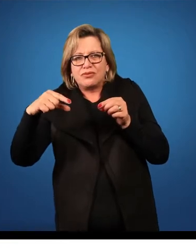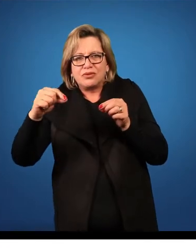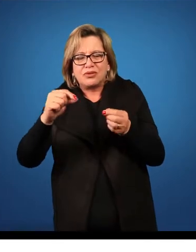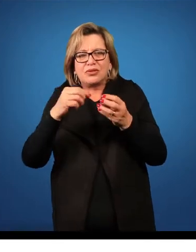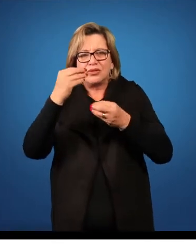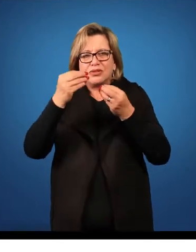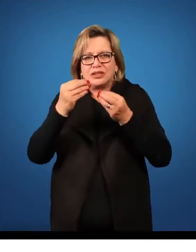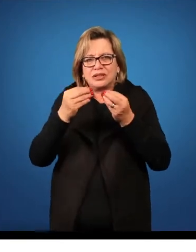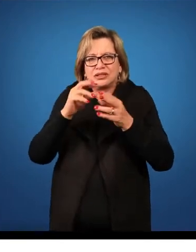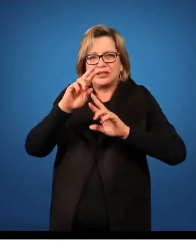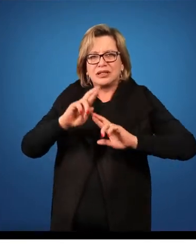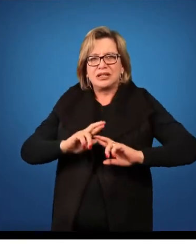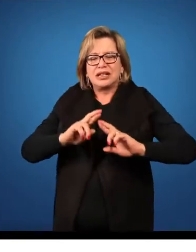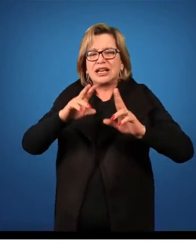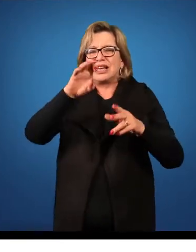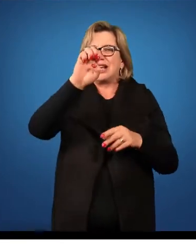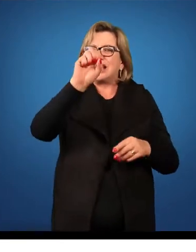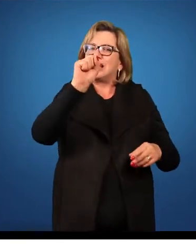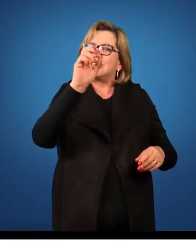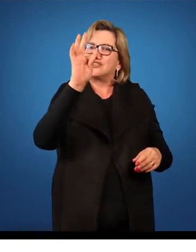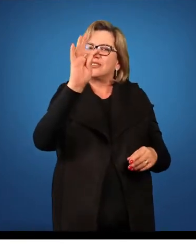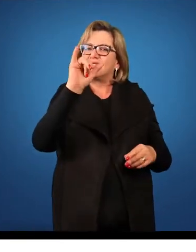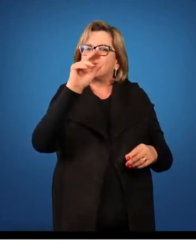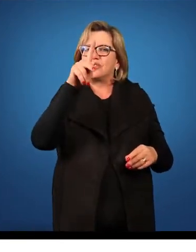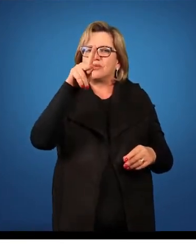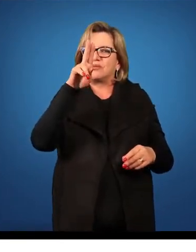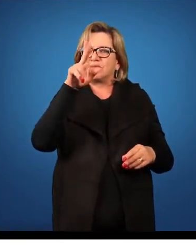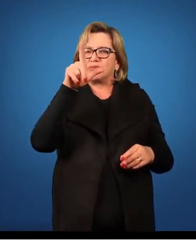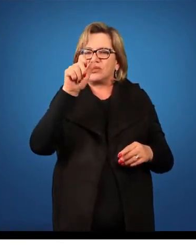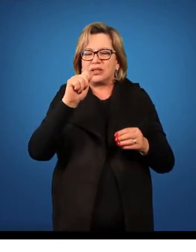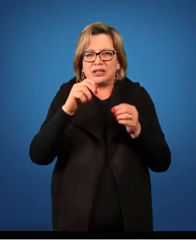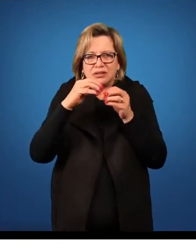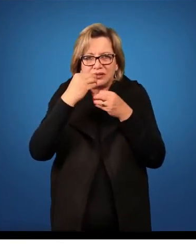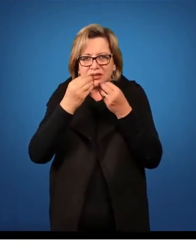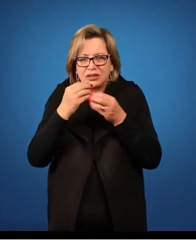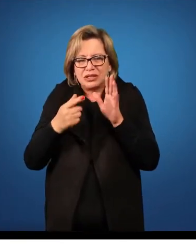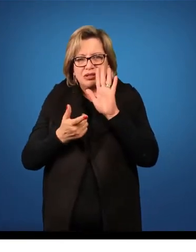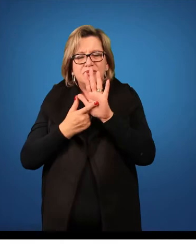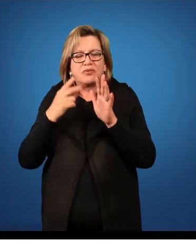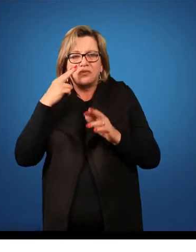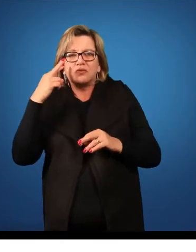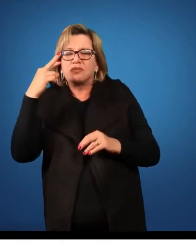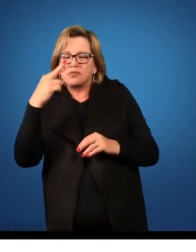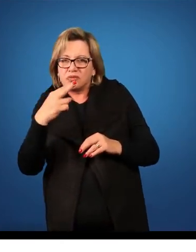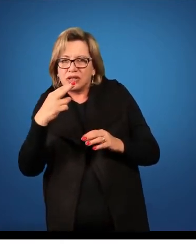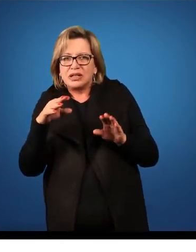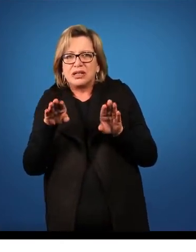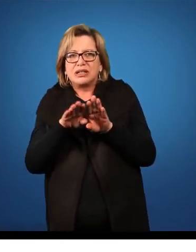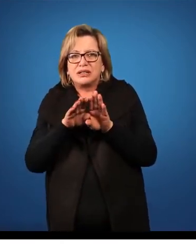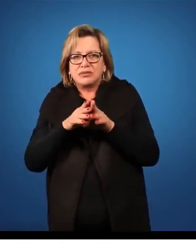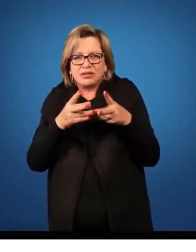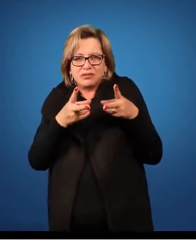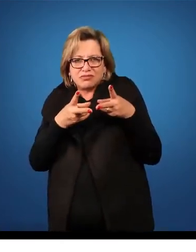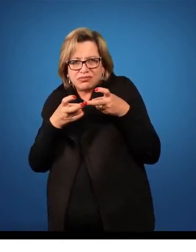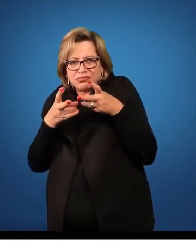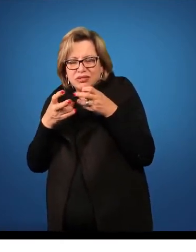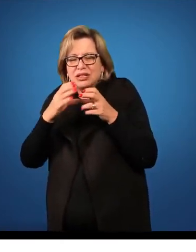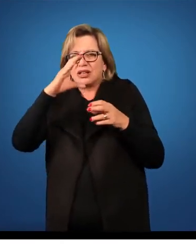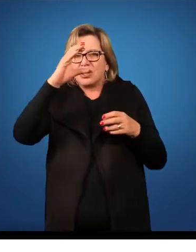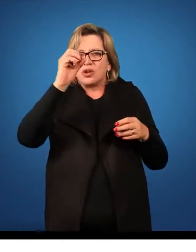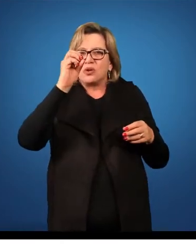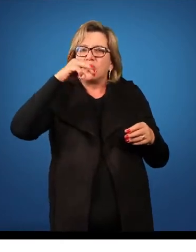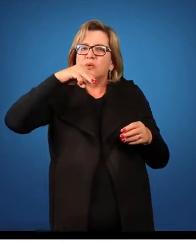alternas com estípula. Folha composta é essa estrutura que a gente está vendo. Identificamos a folha